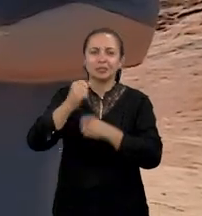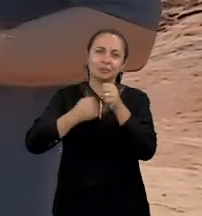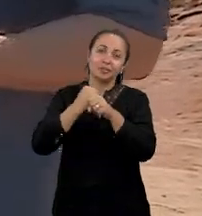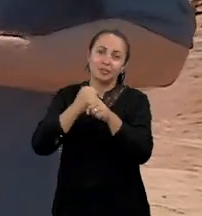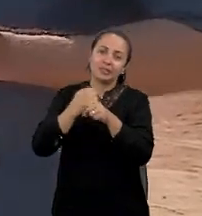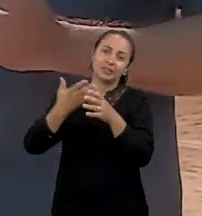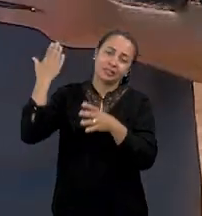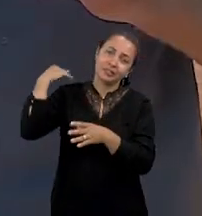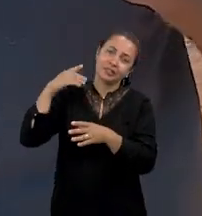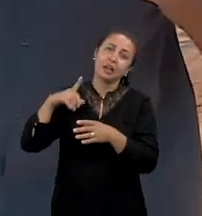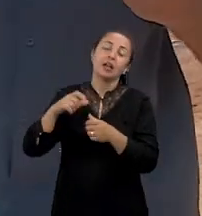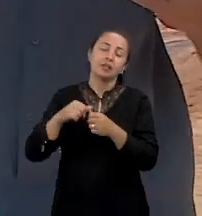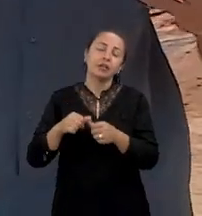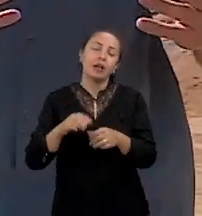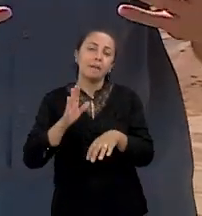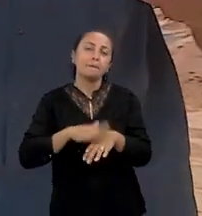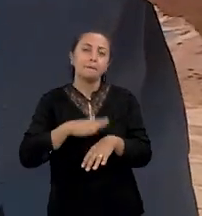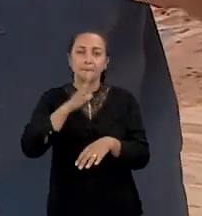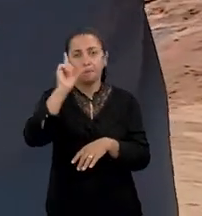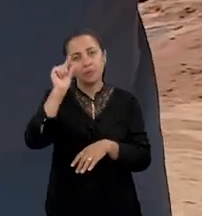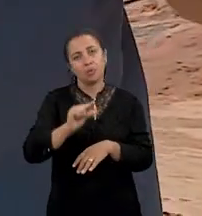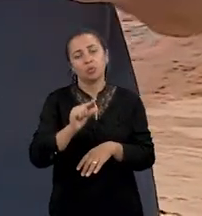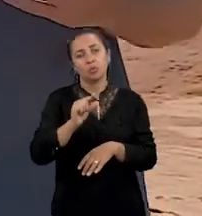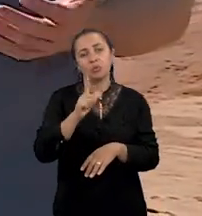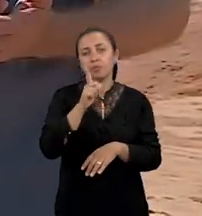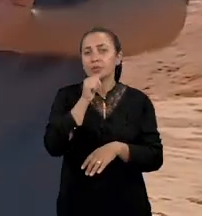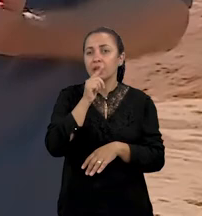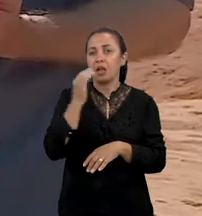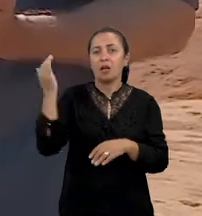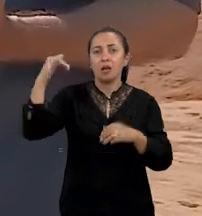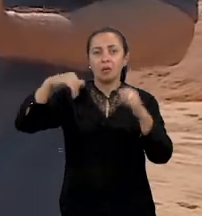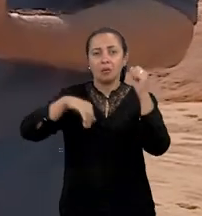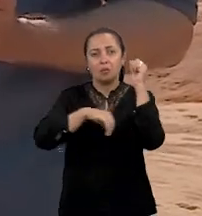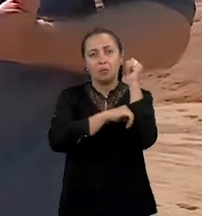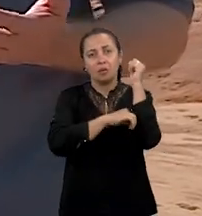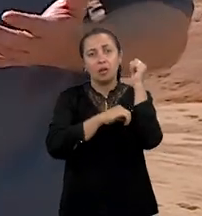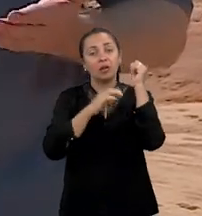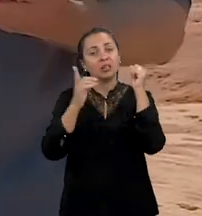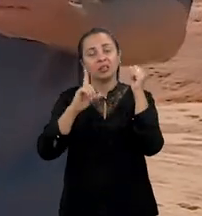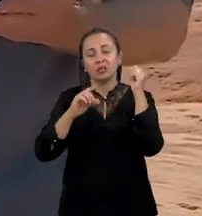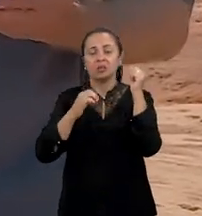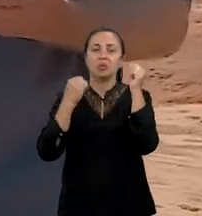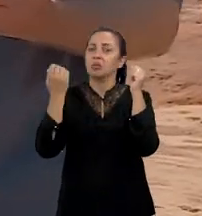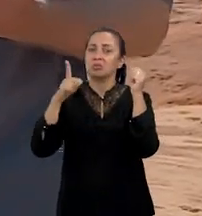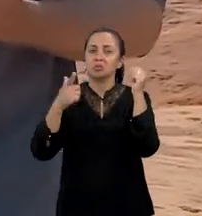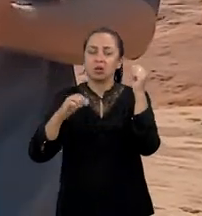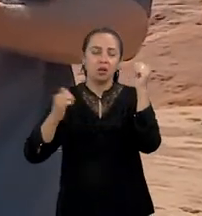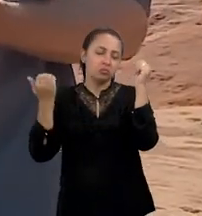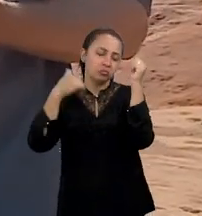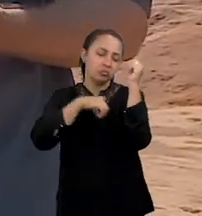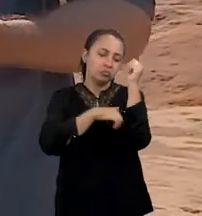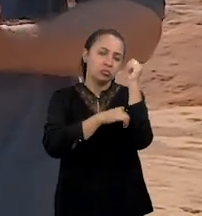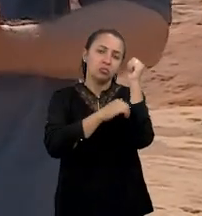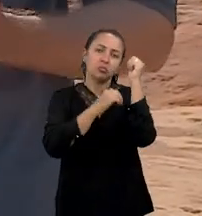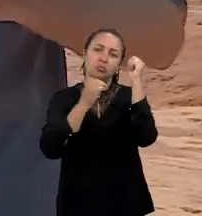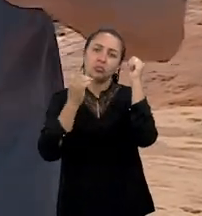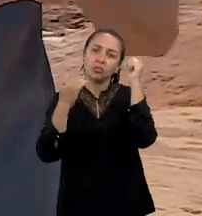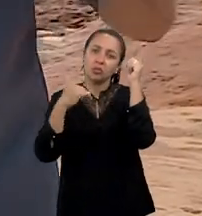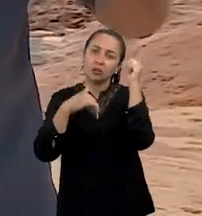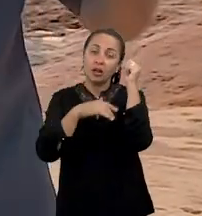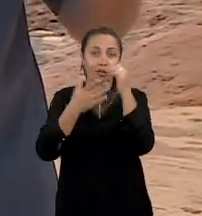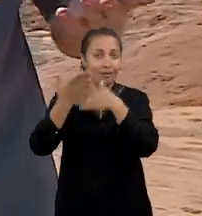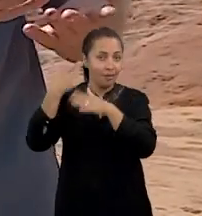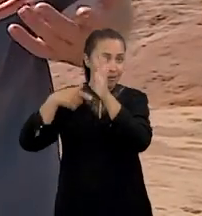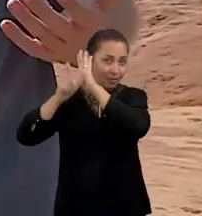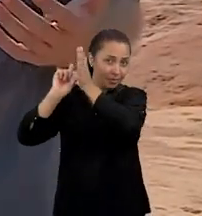era uma área mais estável. A erosão marinha não estava solapando a base da falésia, ou seja,